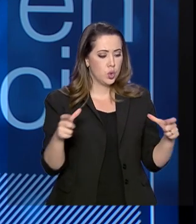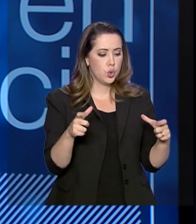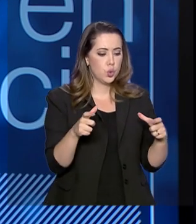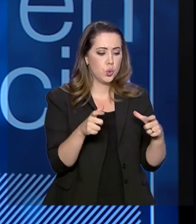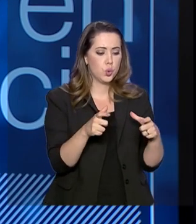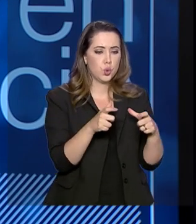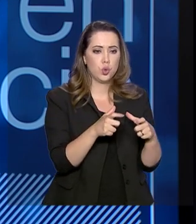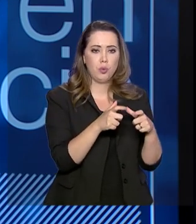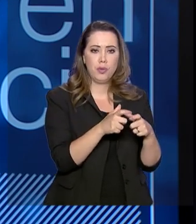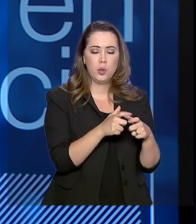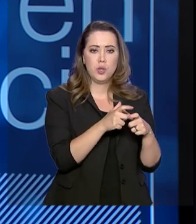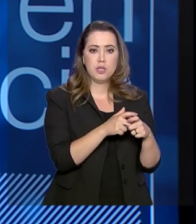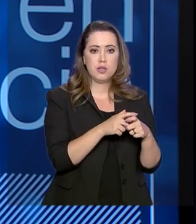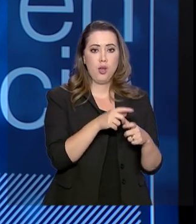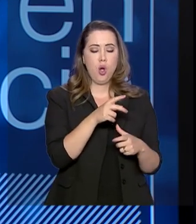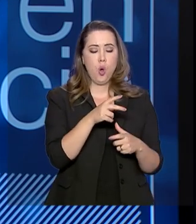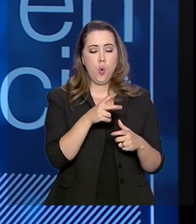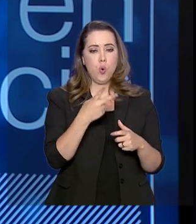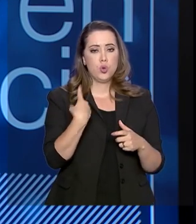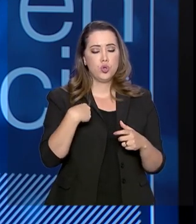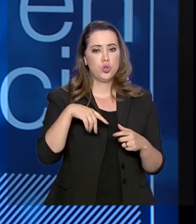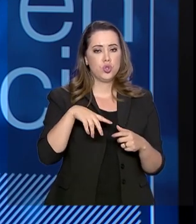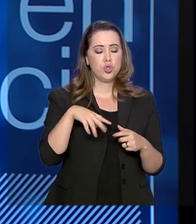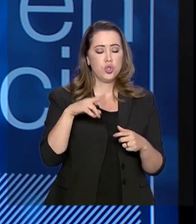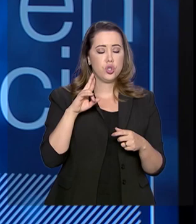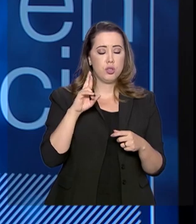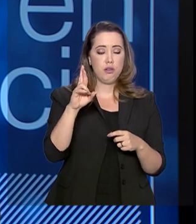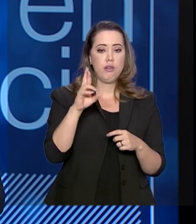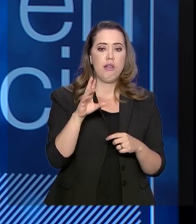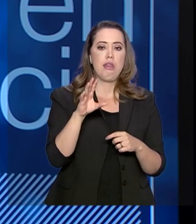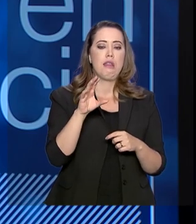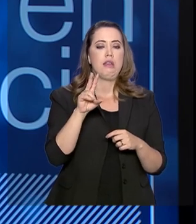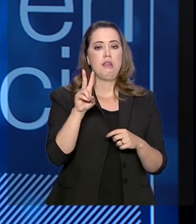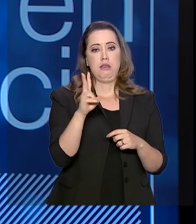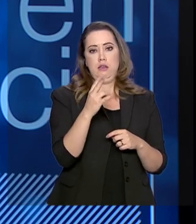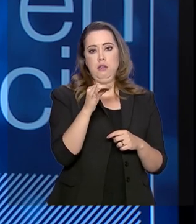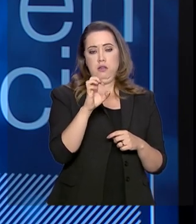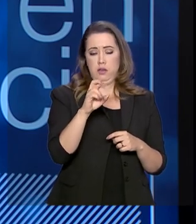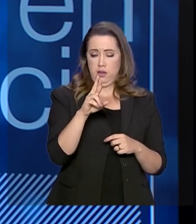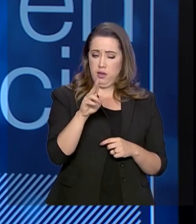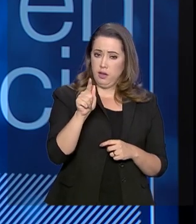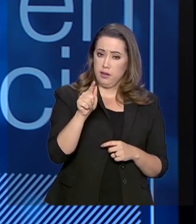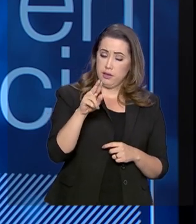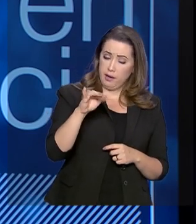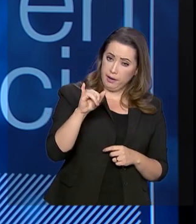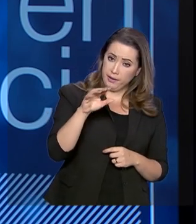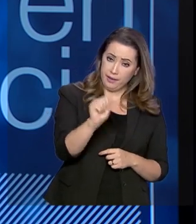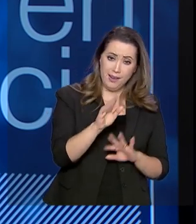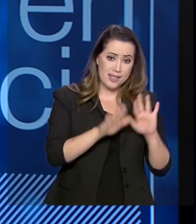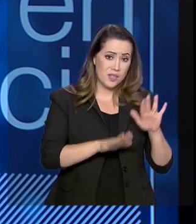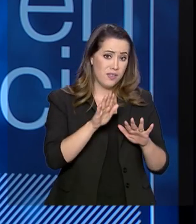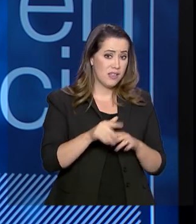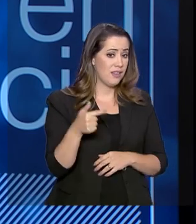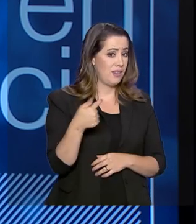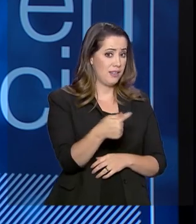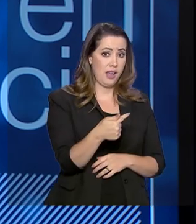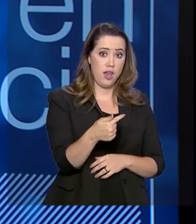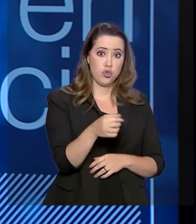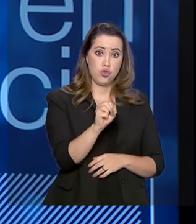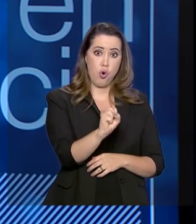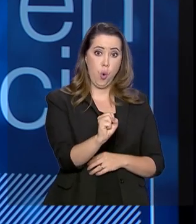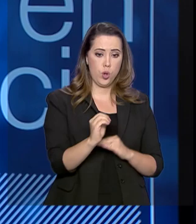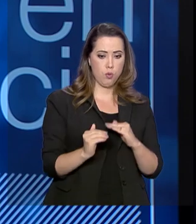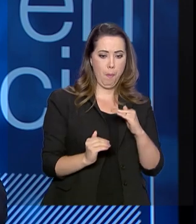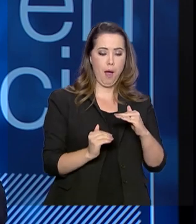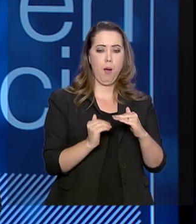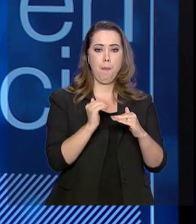de níveis hierárquicos. Nós ainda temos, em alguns órgãos, uma cadeia com seis, sete, oito níveis hierárquicos. Isso